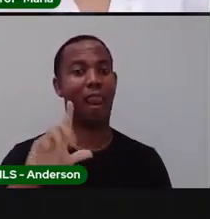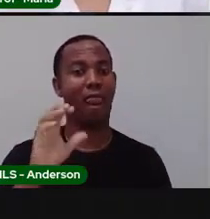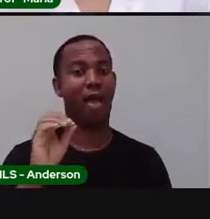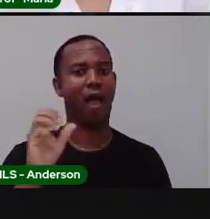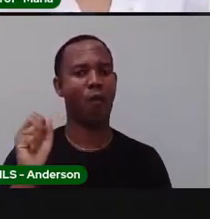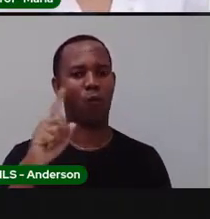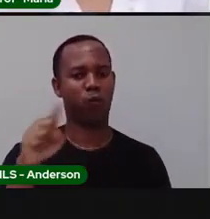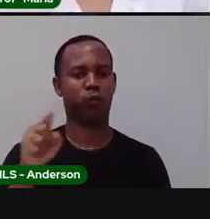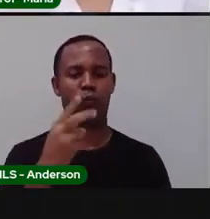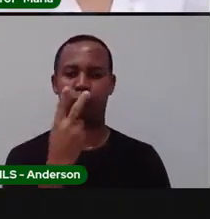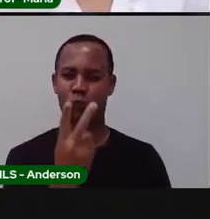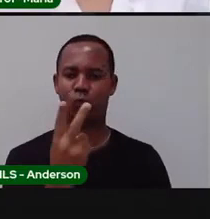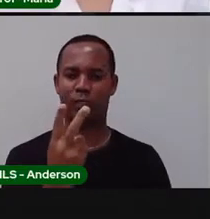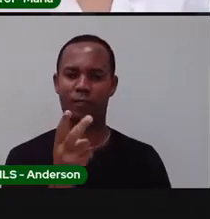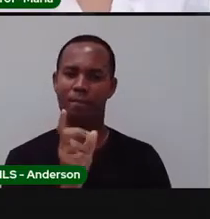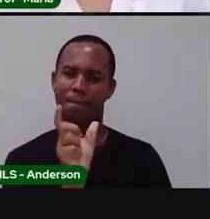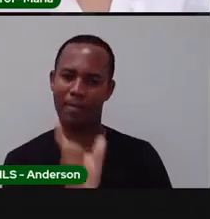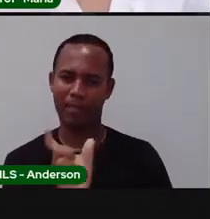seguindo aqui.